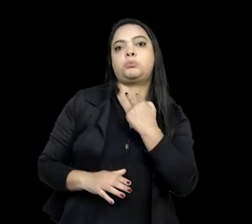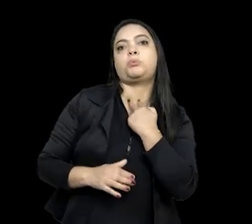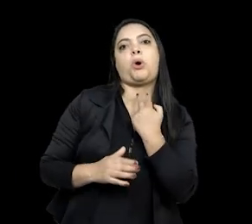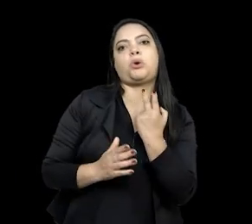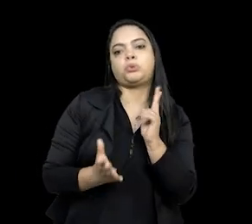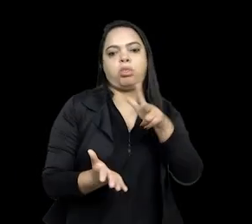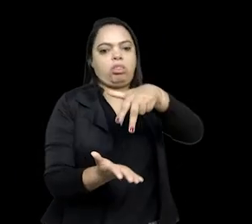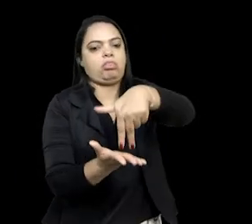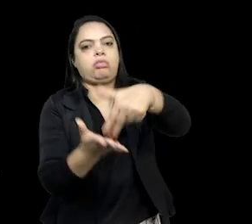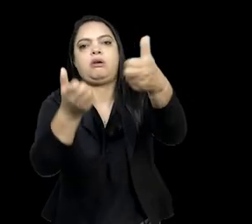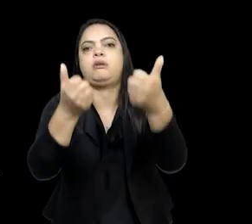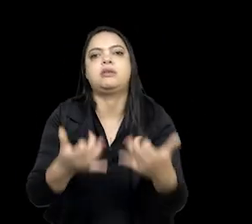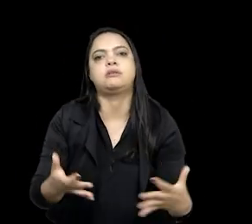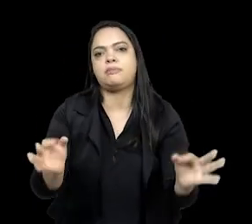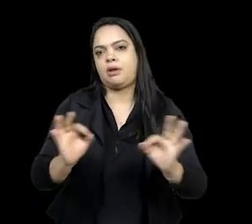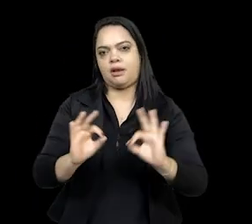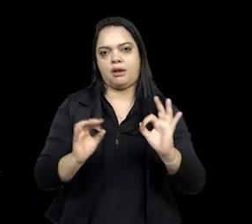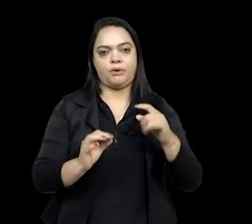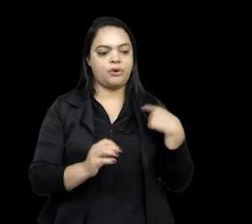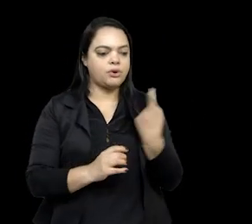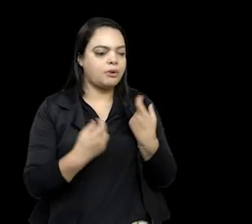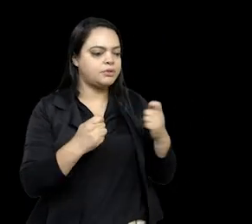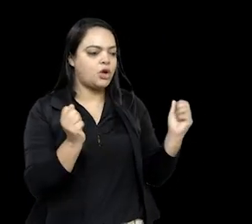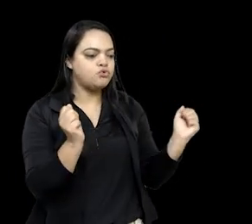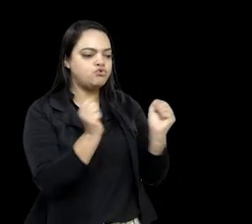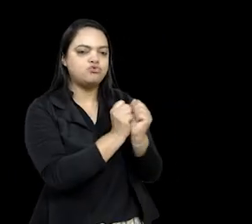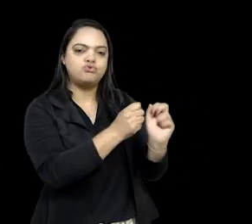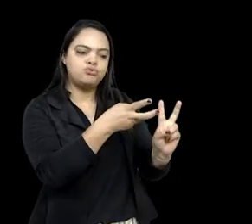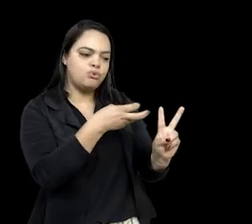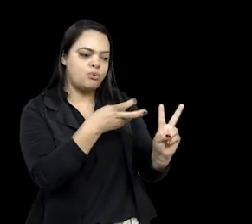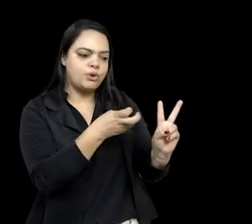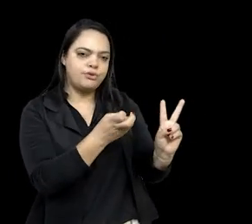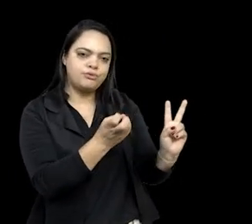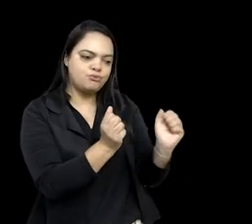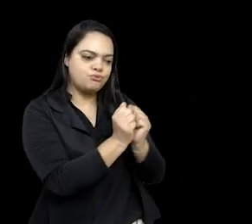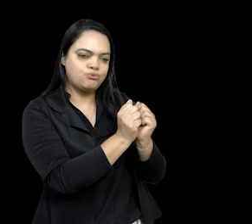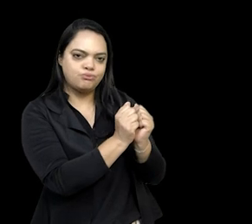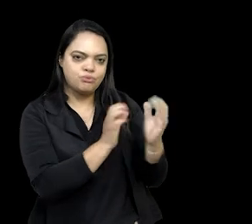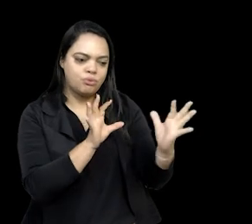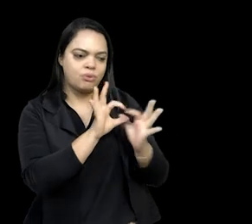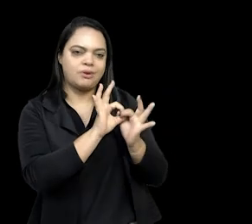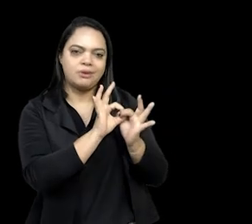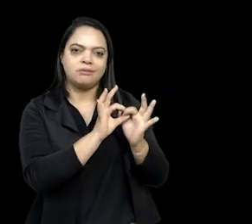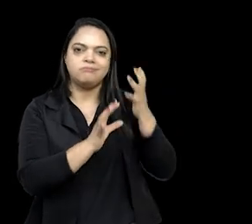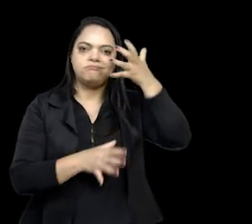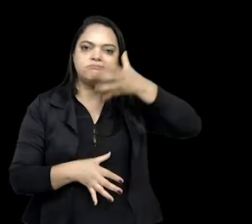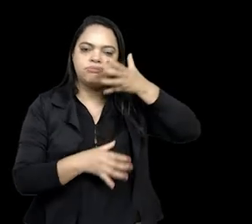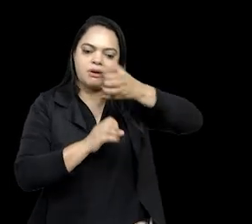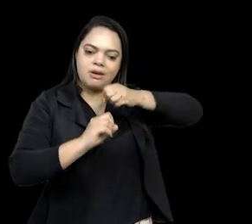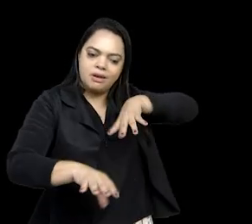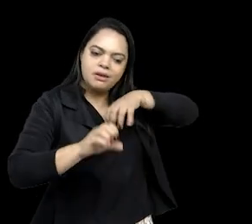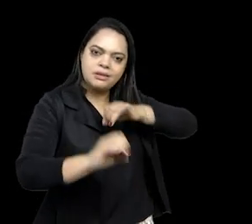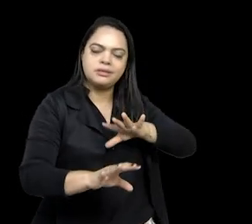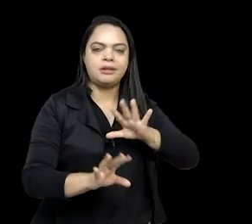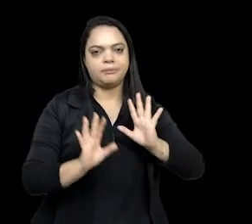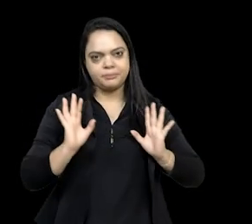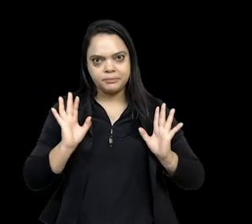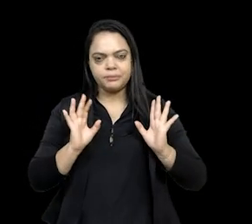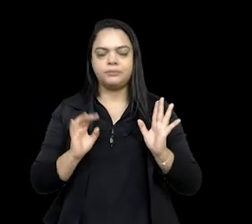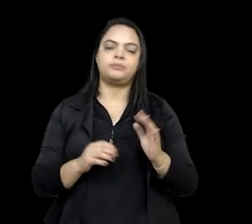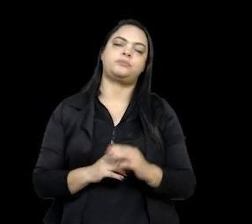por, né, vai dizer junto. Então, a gente não quer ser protagonista mais aliada. Então, nesse lugar que a gente se coloca,